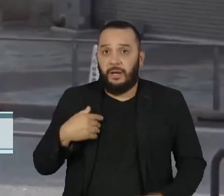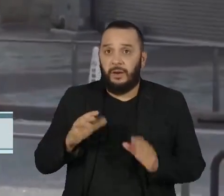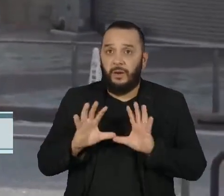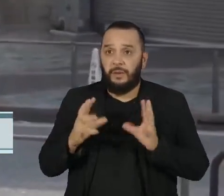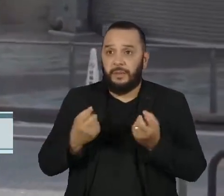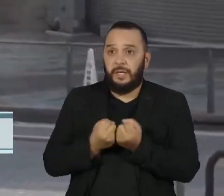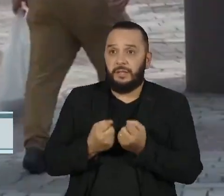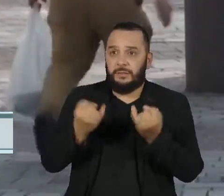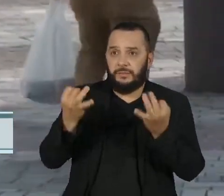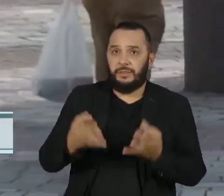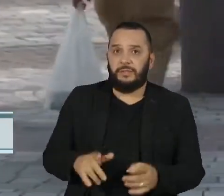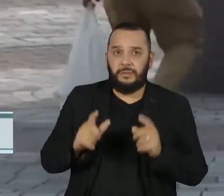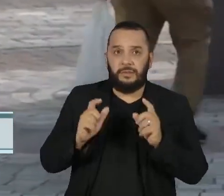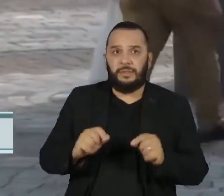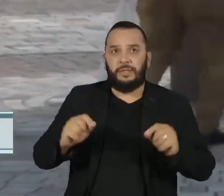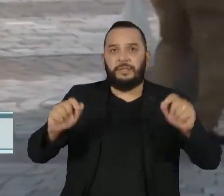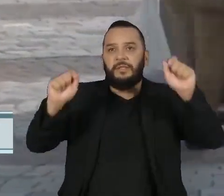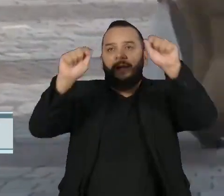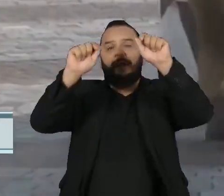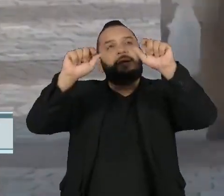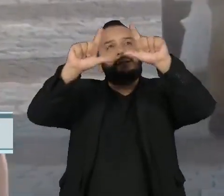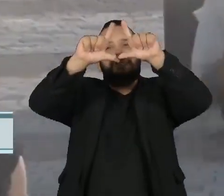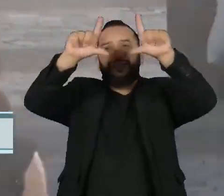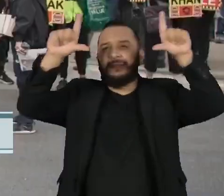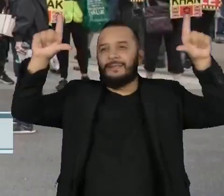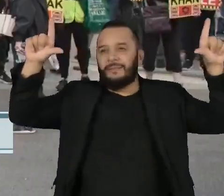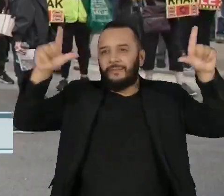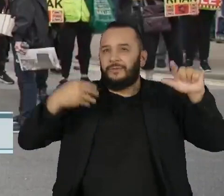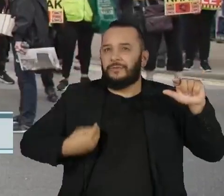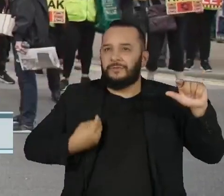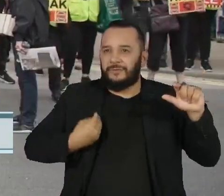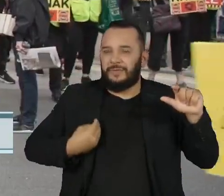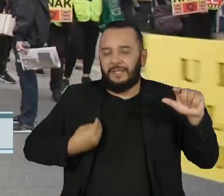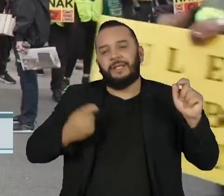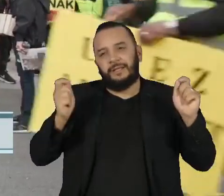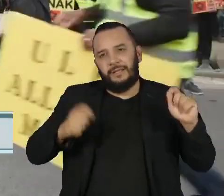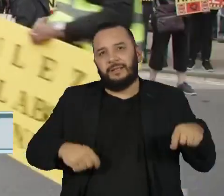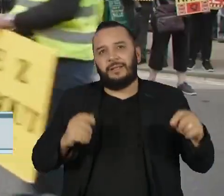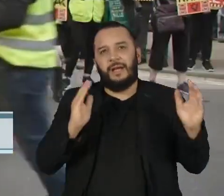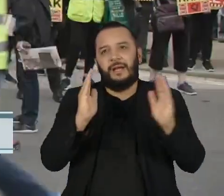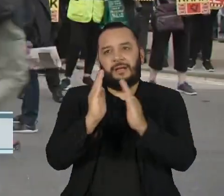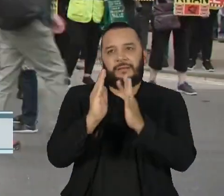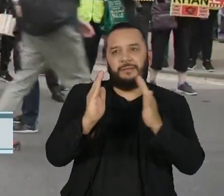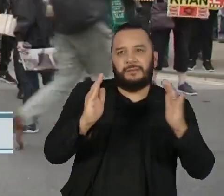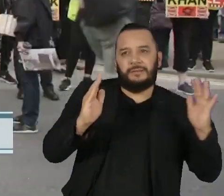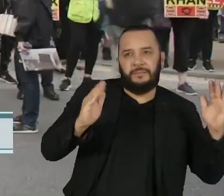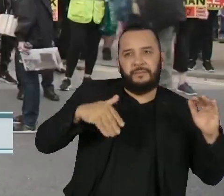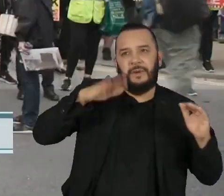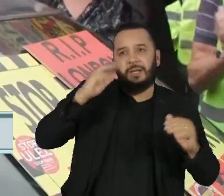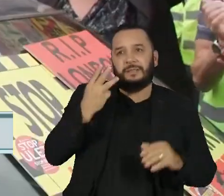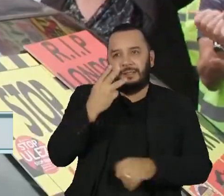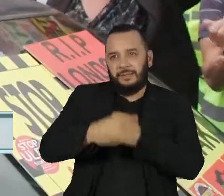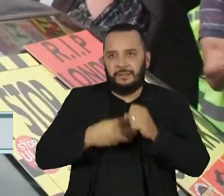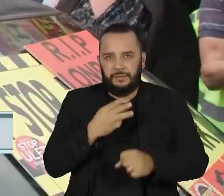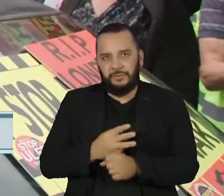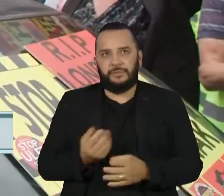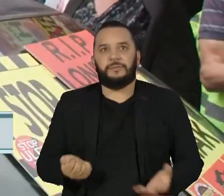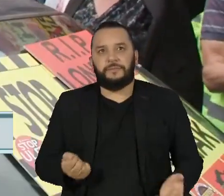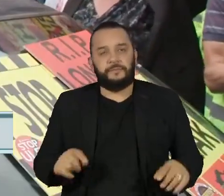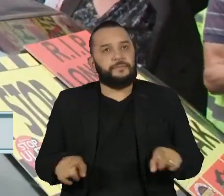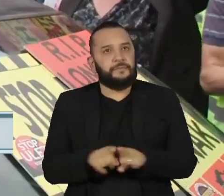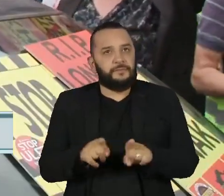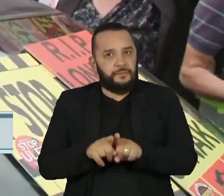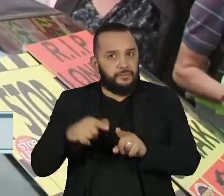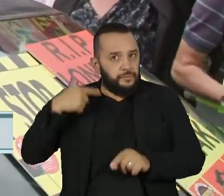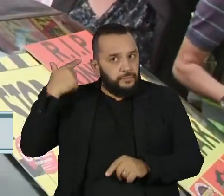aumentar a expectativa de vida em quase três anos. Só em Londres, por exemplo, a poluição está relacionada à